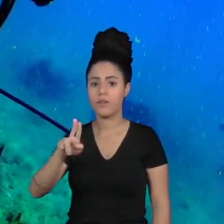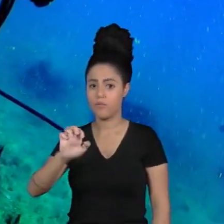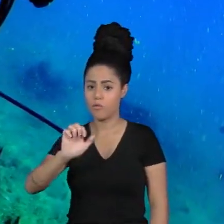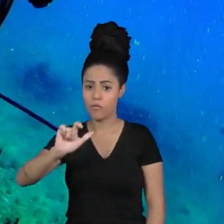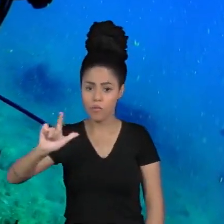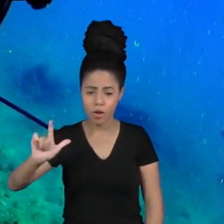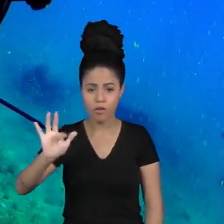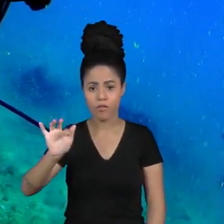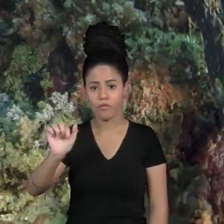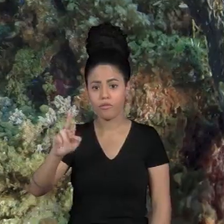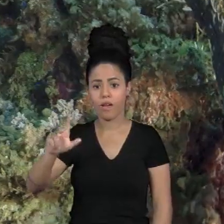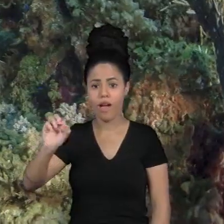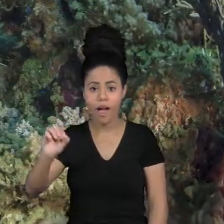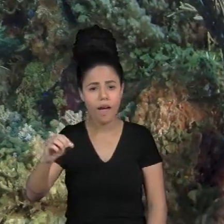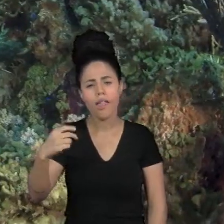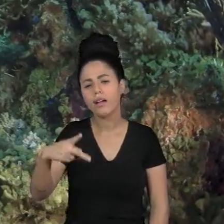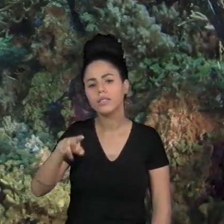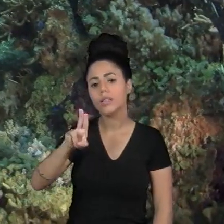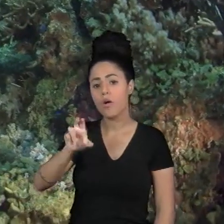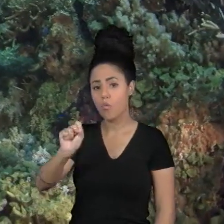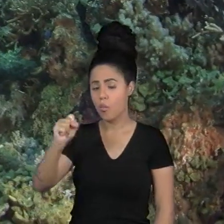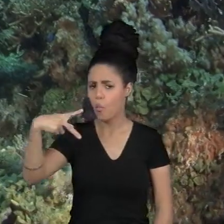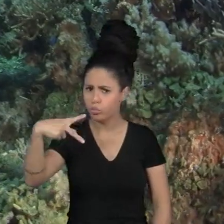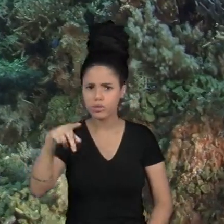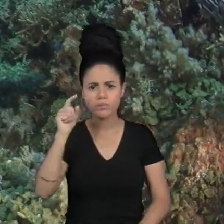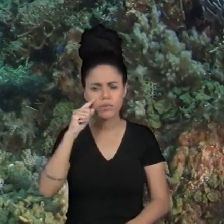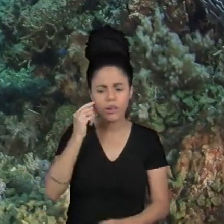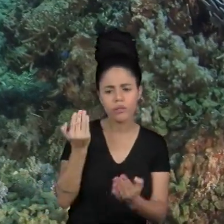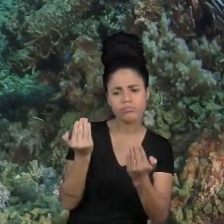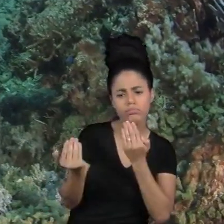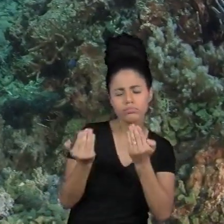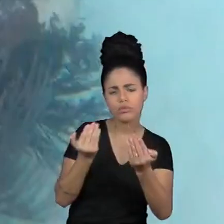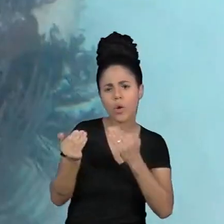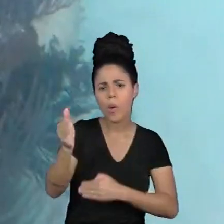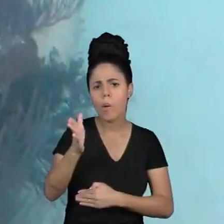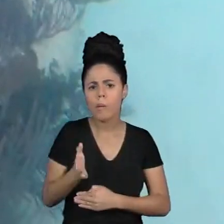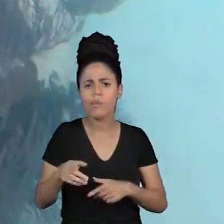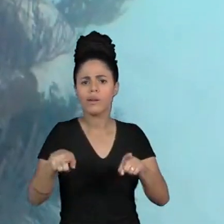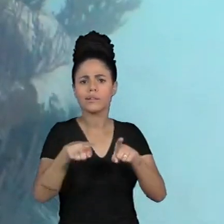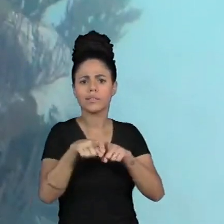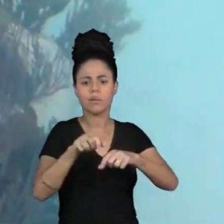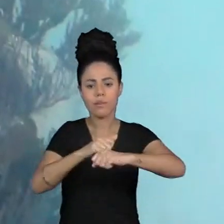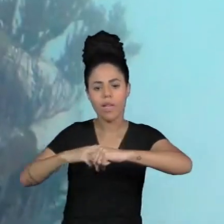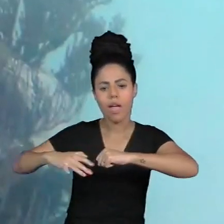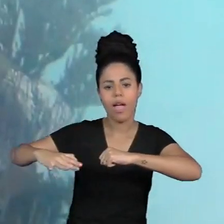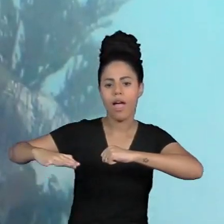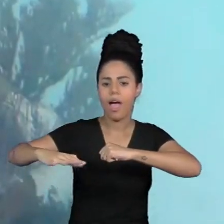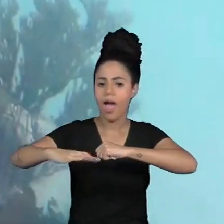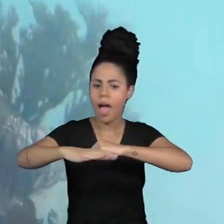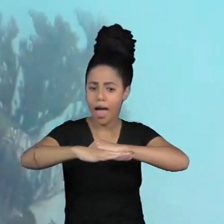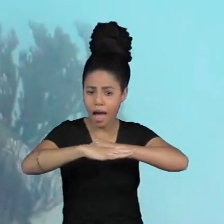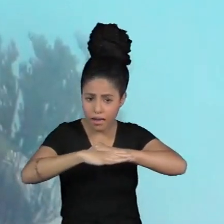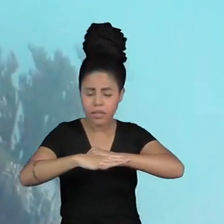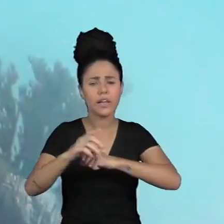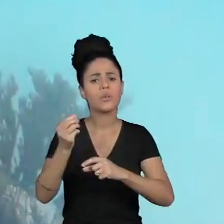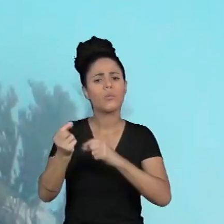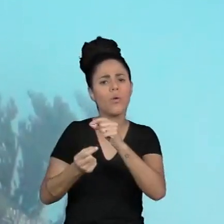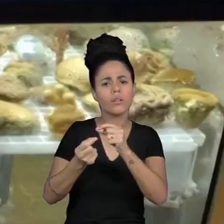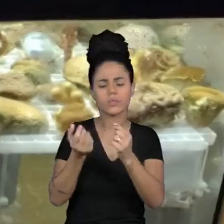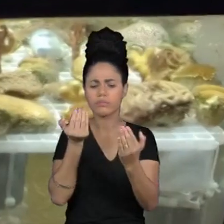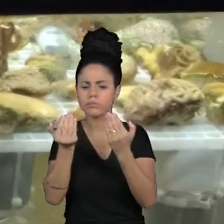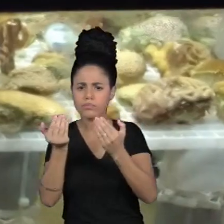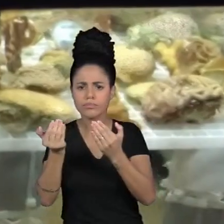Universidade de São Paulo comparou espécies semelhantes do Brasil e das Ilhas Bermudas as amostras foram